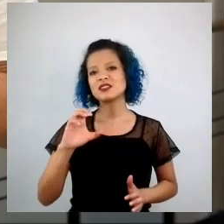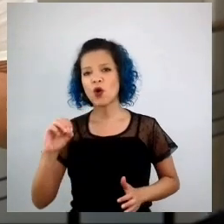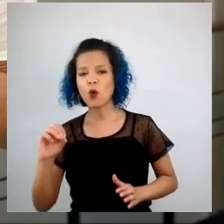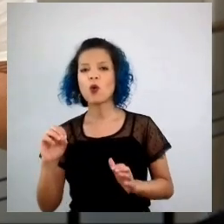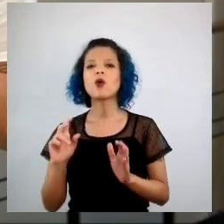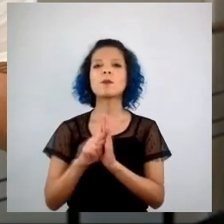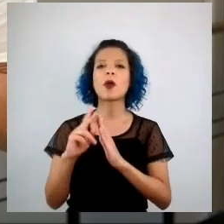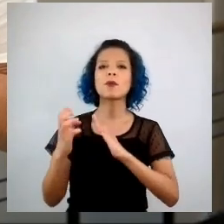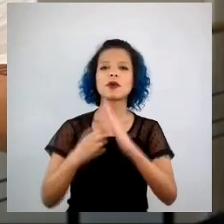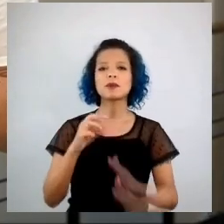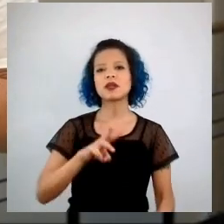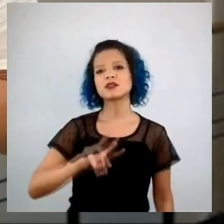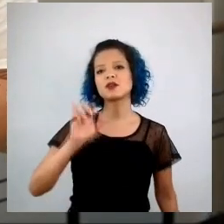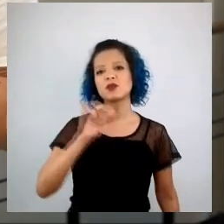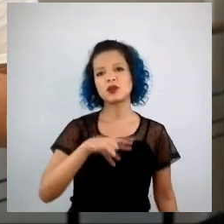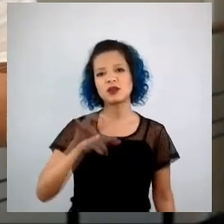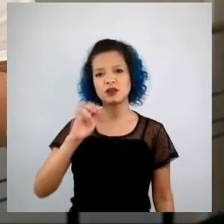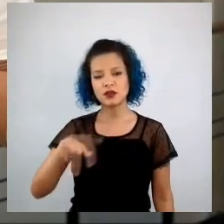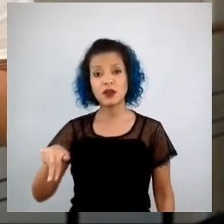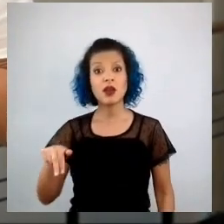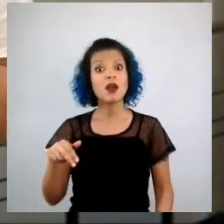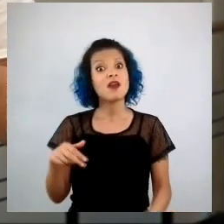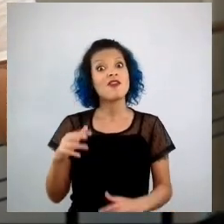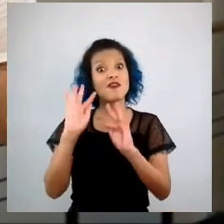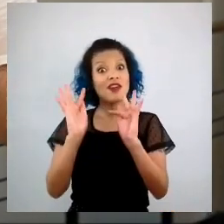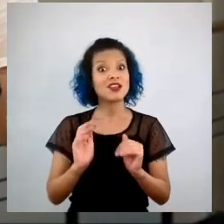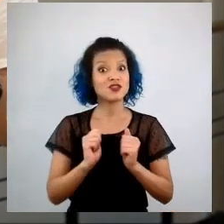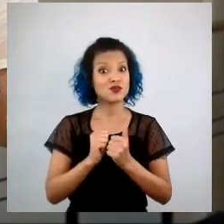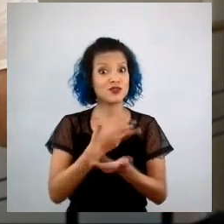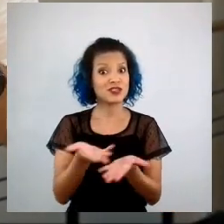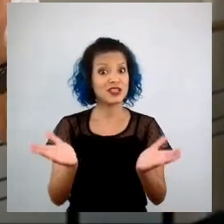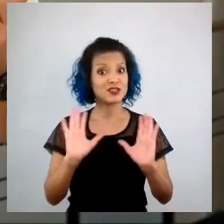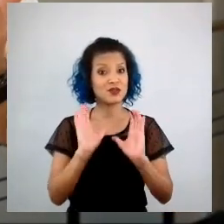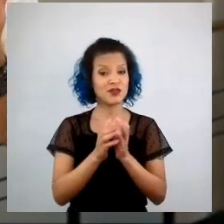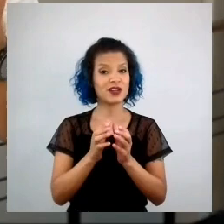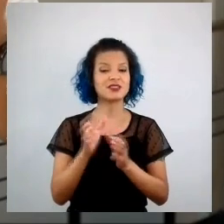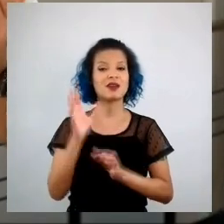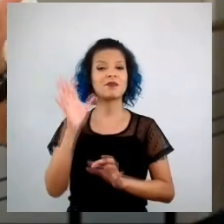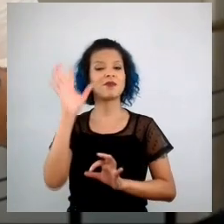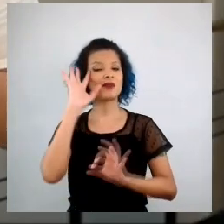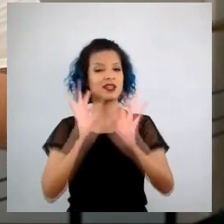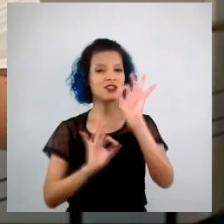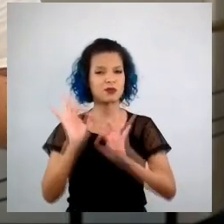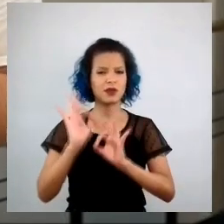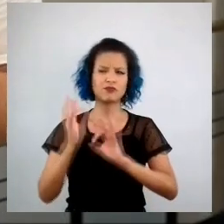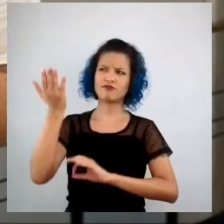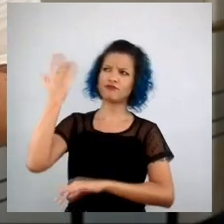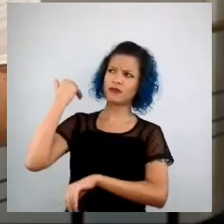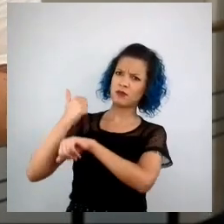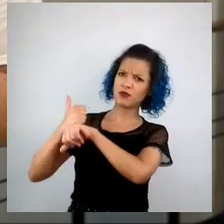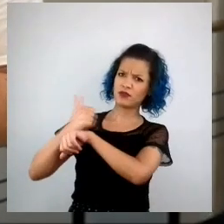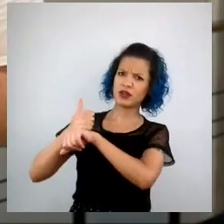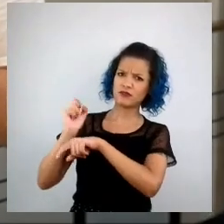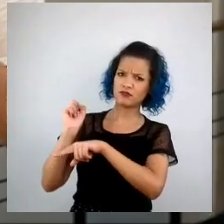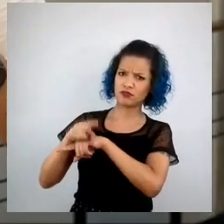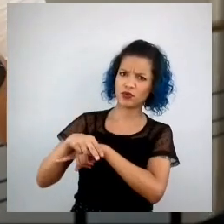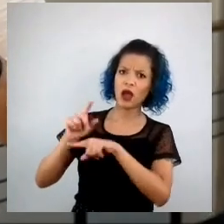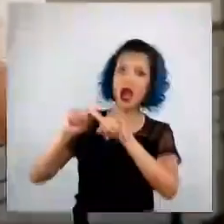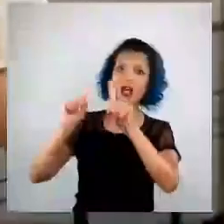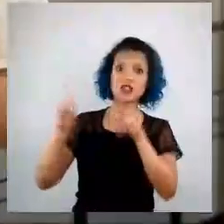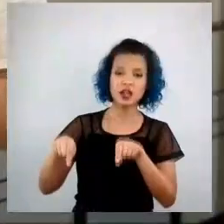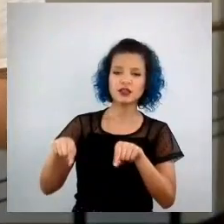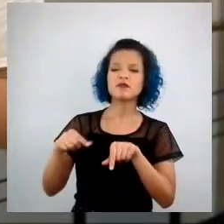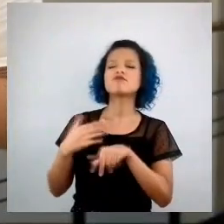na conferência do grupo de planejamento. Eu que comecei minha carreira como planejador há muitos anos atrás em agências, para mim é uma